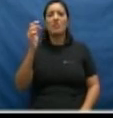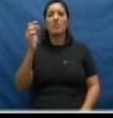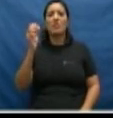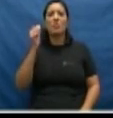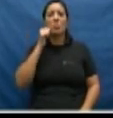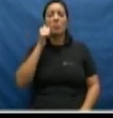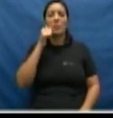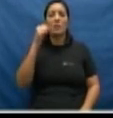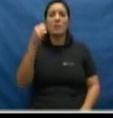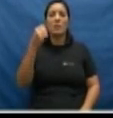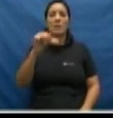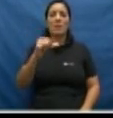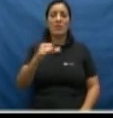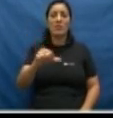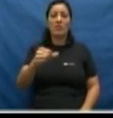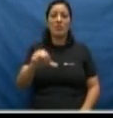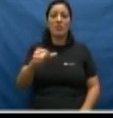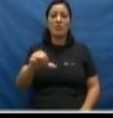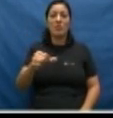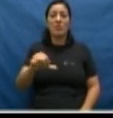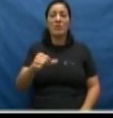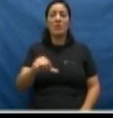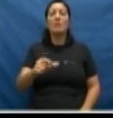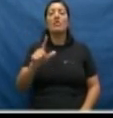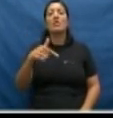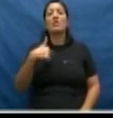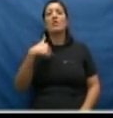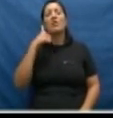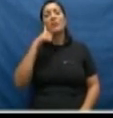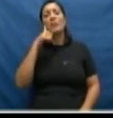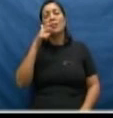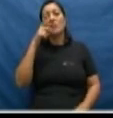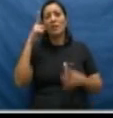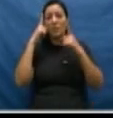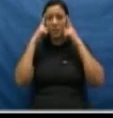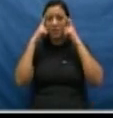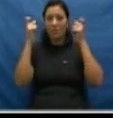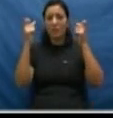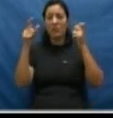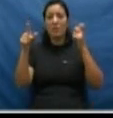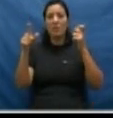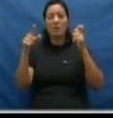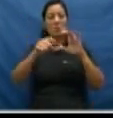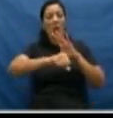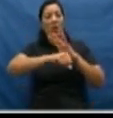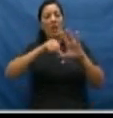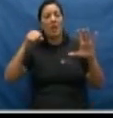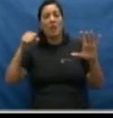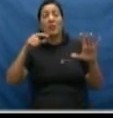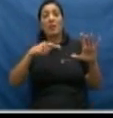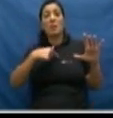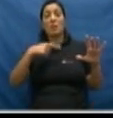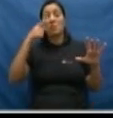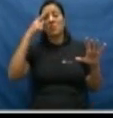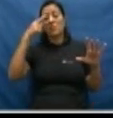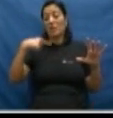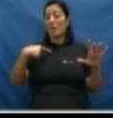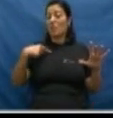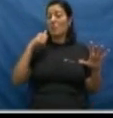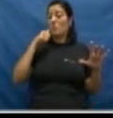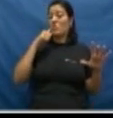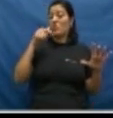mulheres, um casal feminino, determina que a violência doméstica contra a mulher independe, inclusive, da orientação